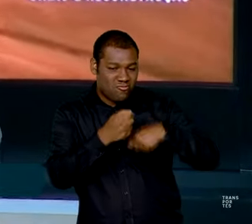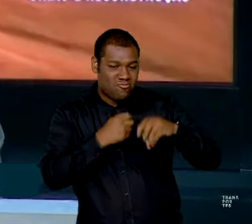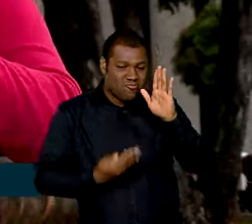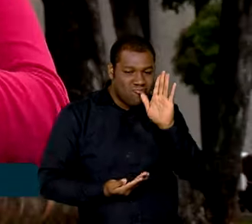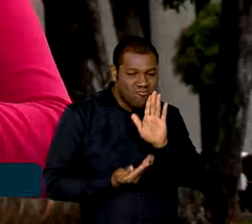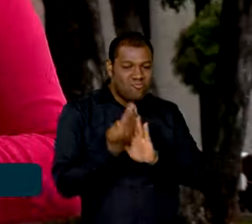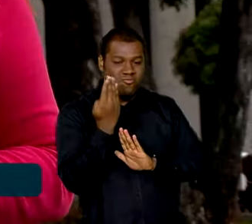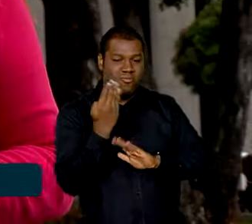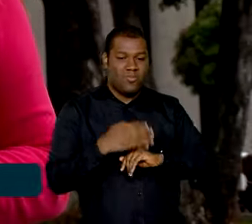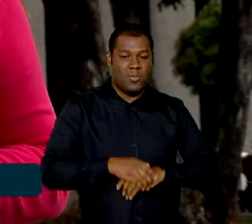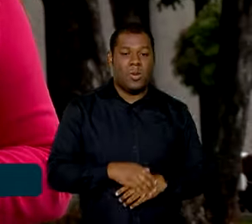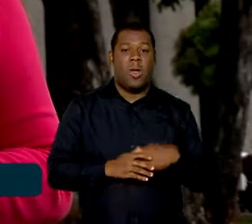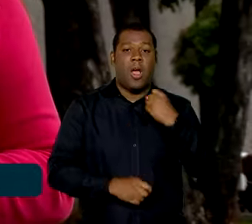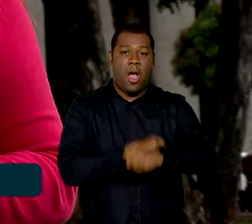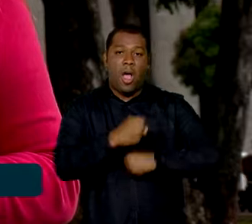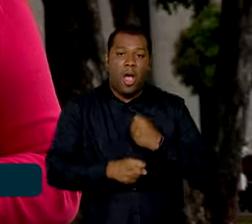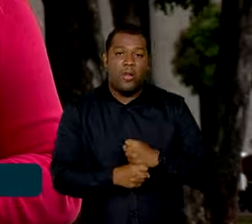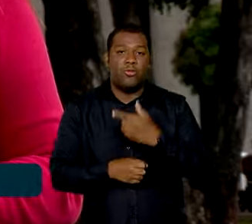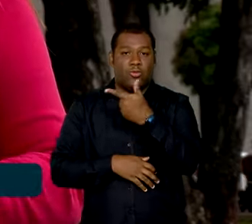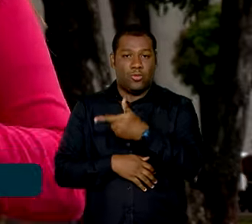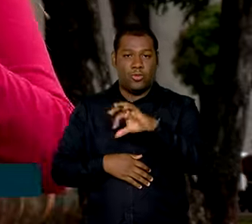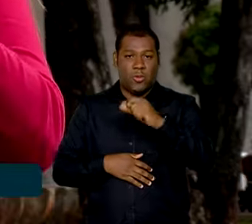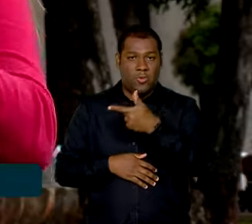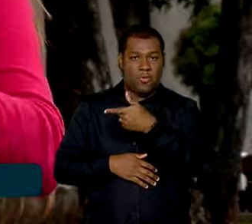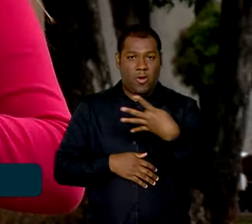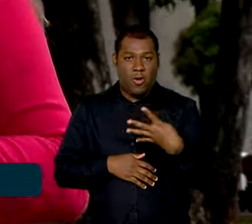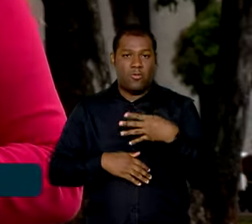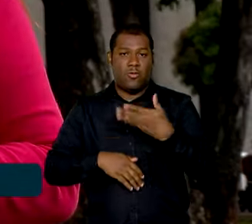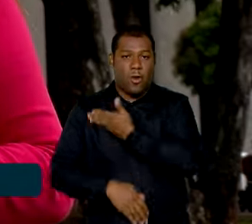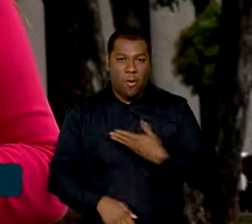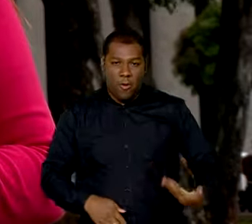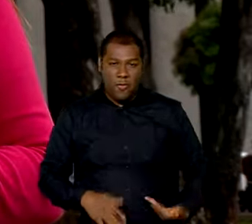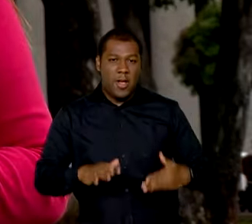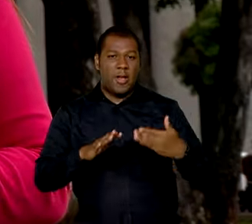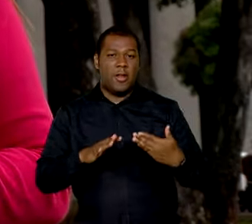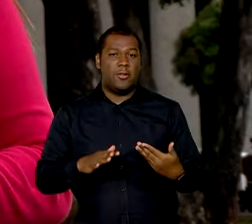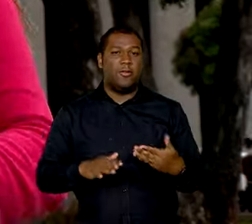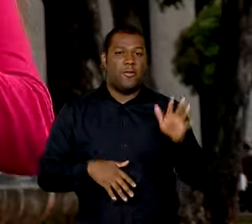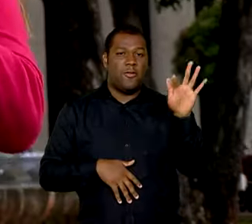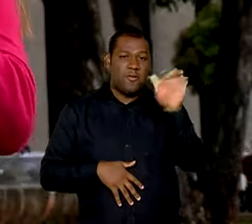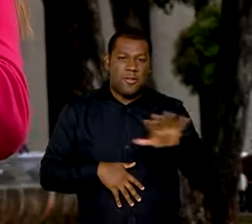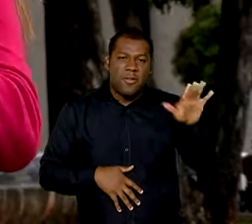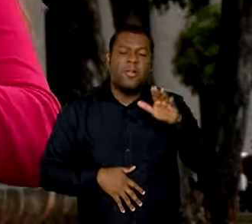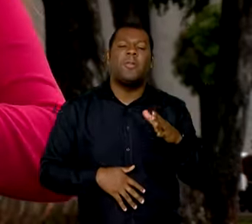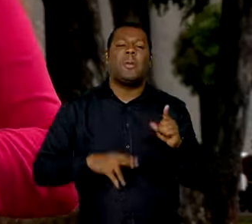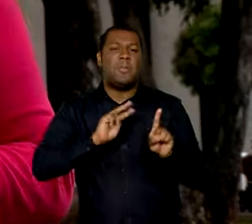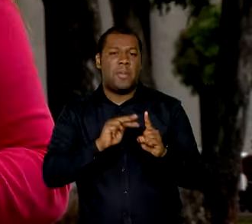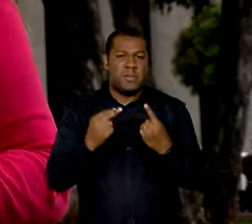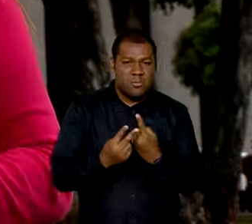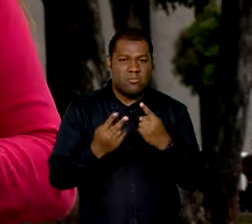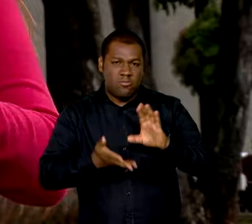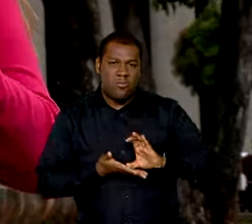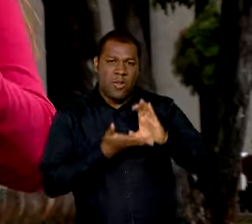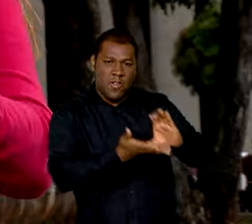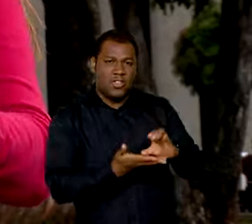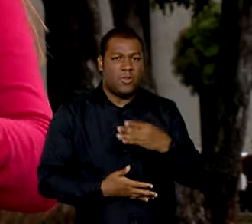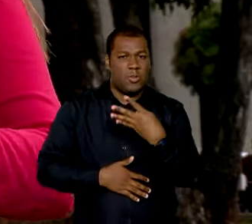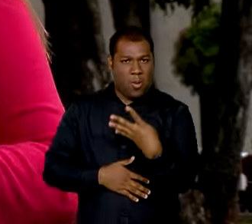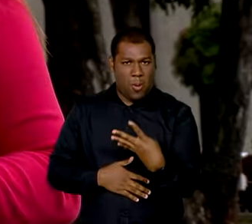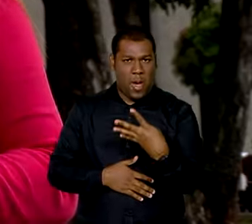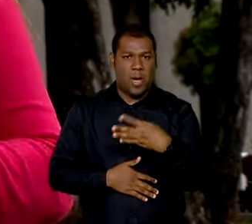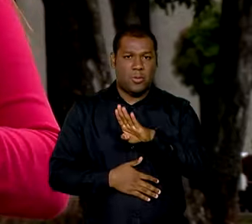competitivos. Em 2024, o governo federal prevê investir 4,7 bilhões de reais para